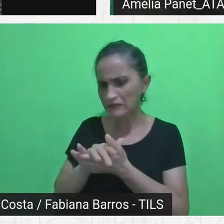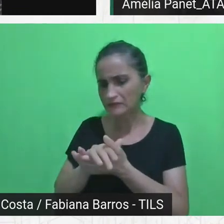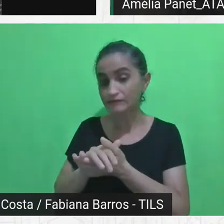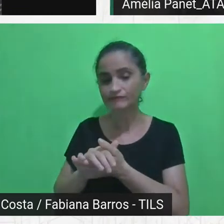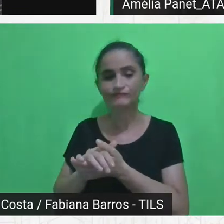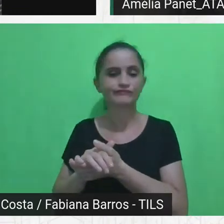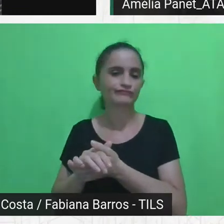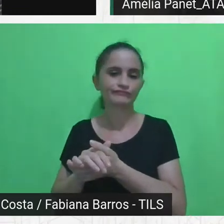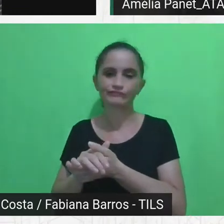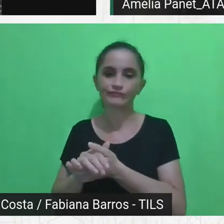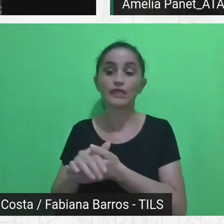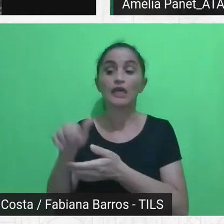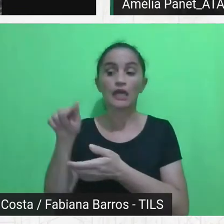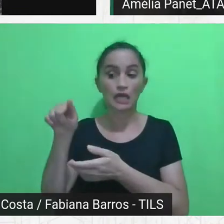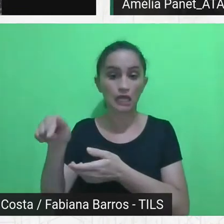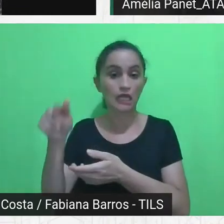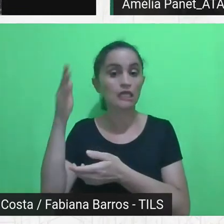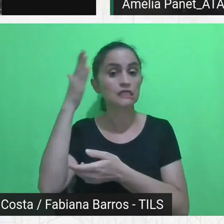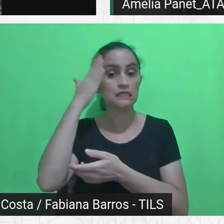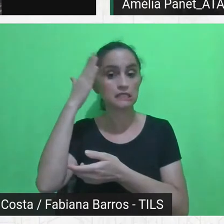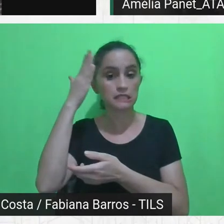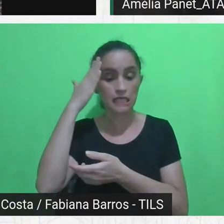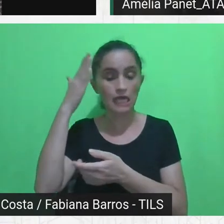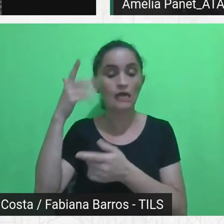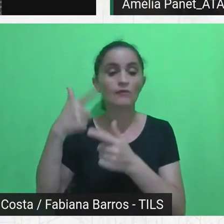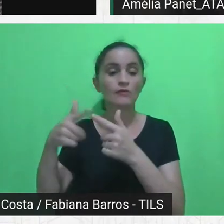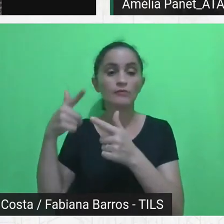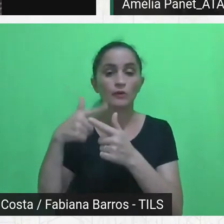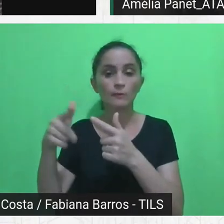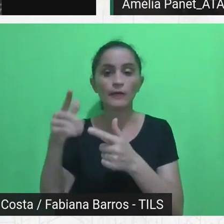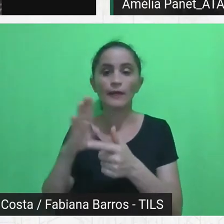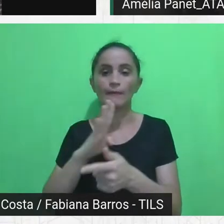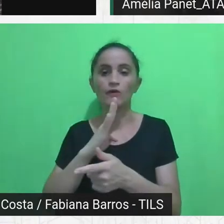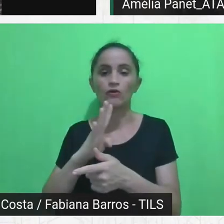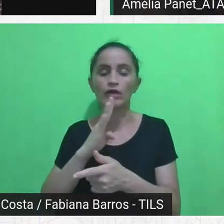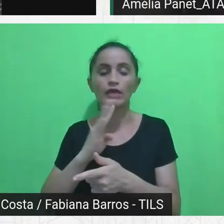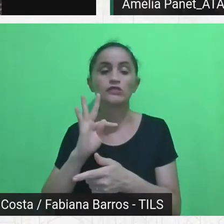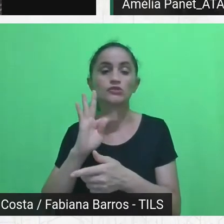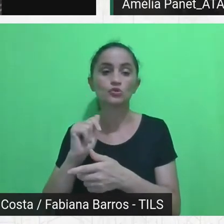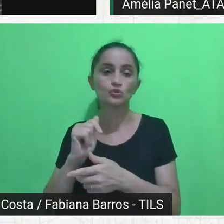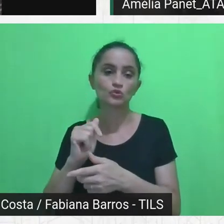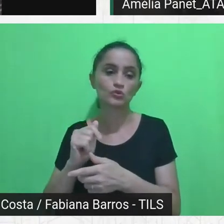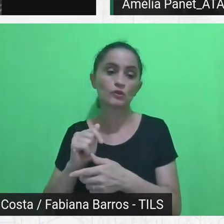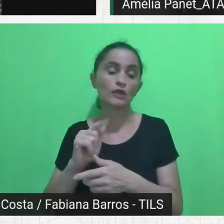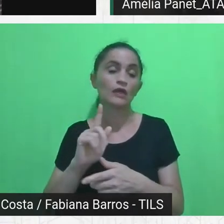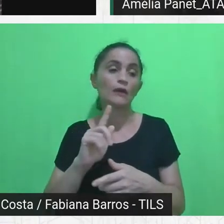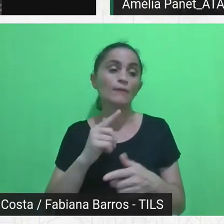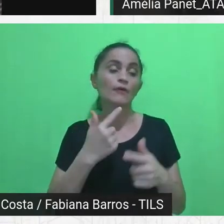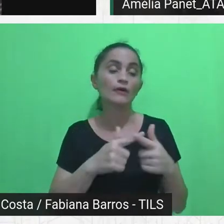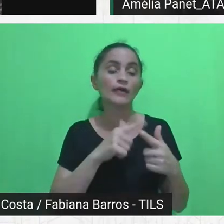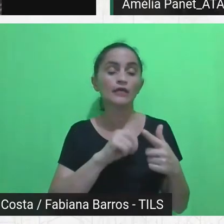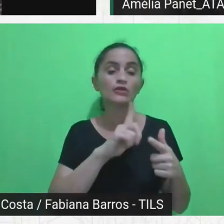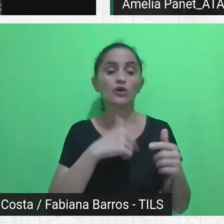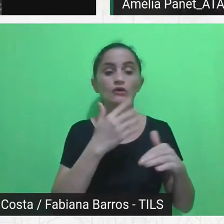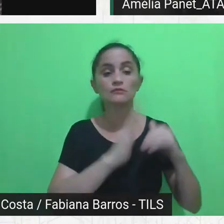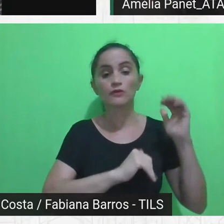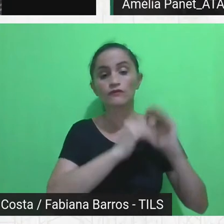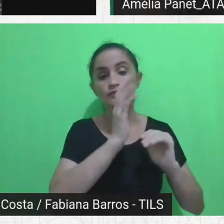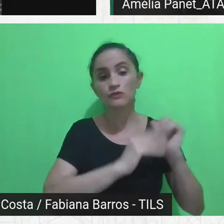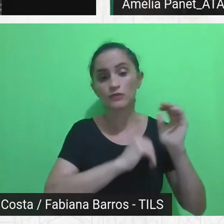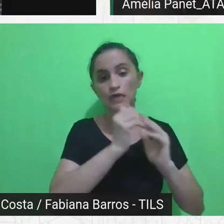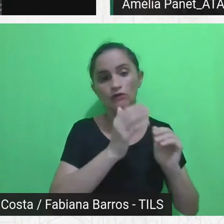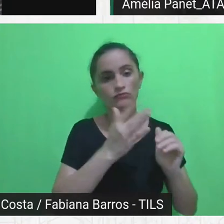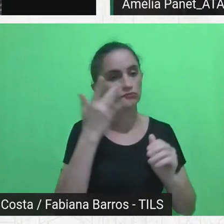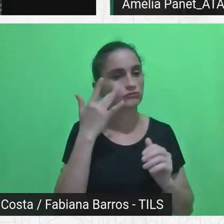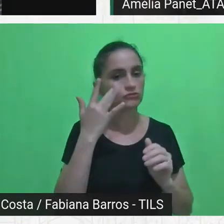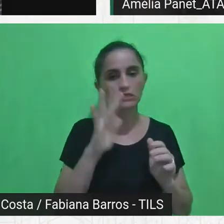mais de suas dores e seus clamores, eu ponho um aspas aqui, do que qualquer um de nós, porque eles fazem uma coisa que é um